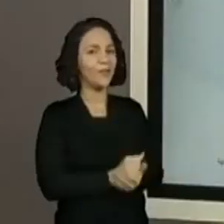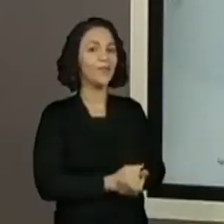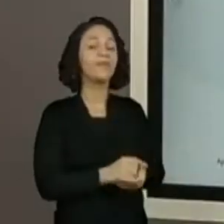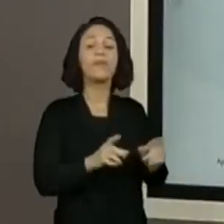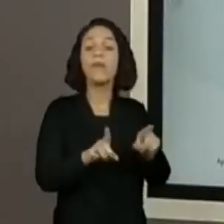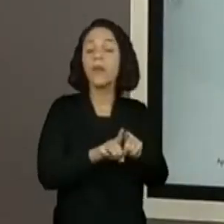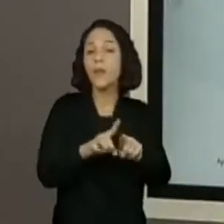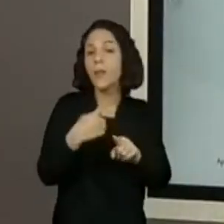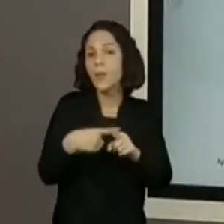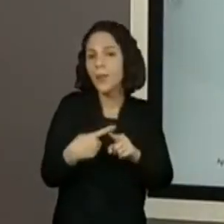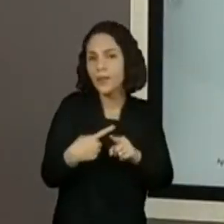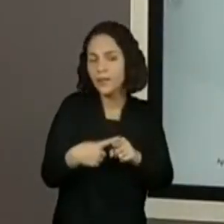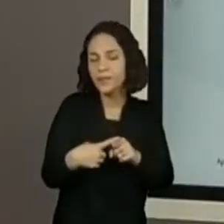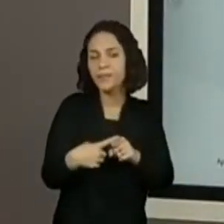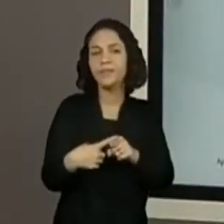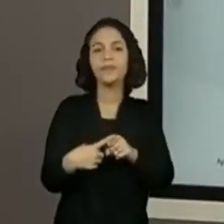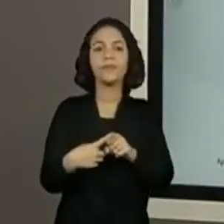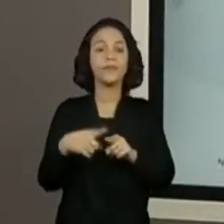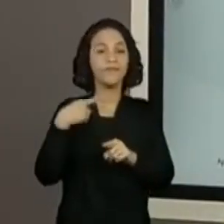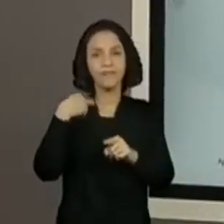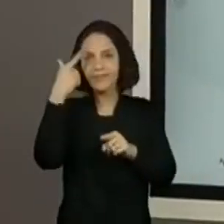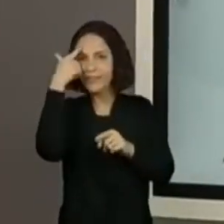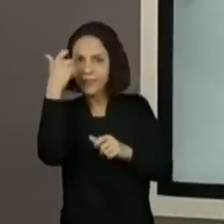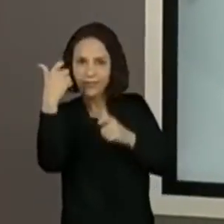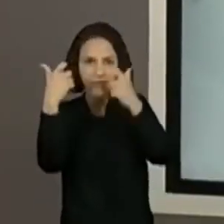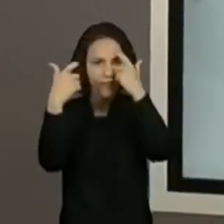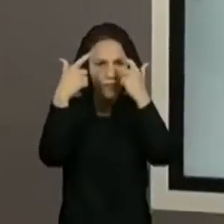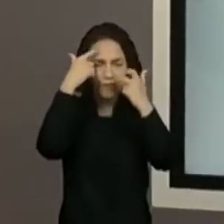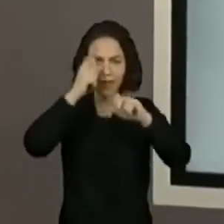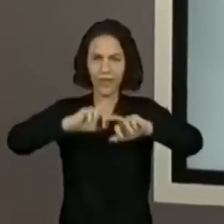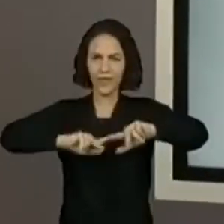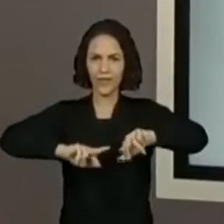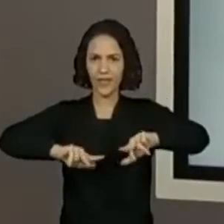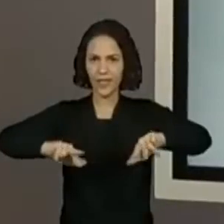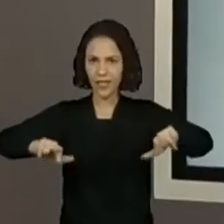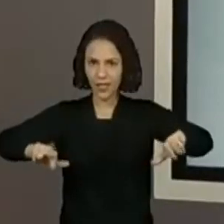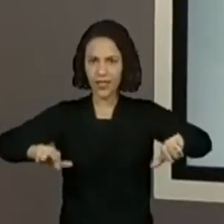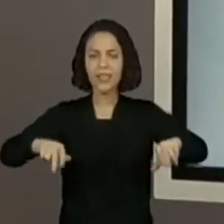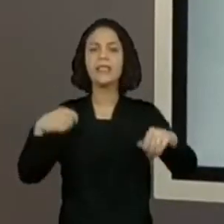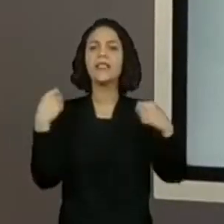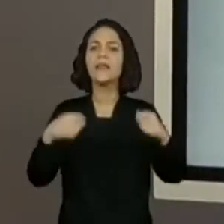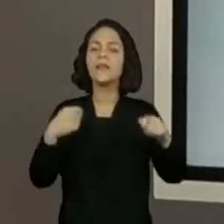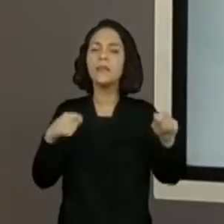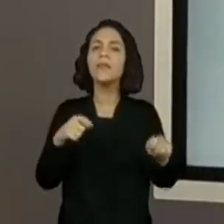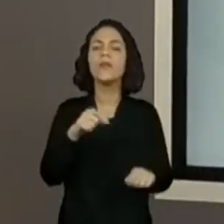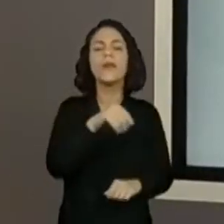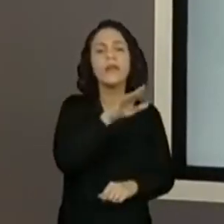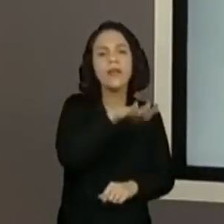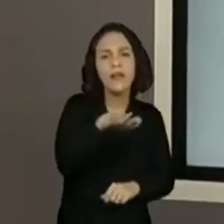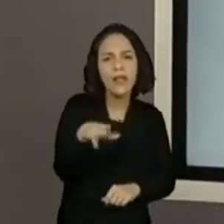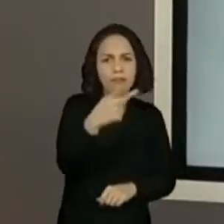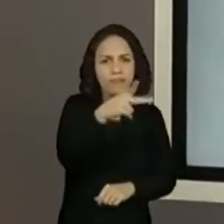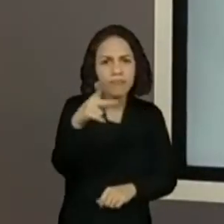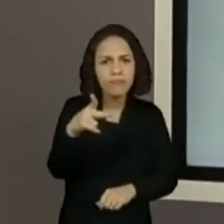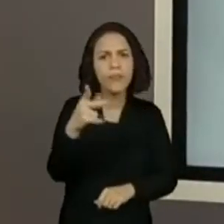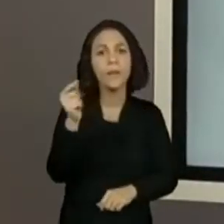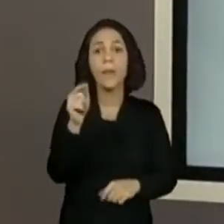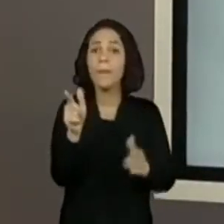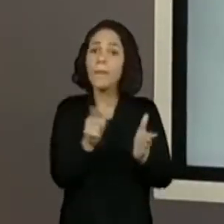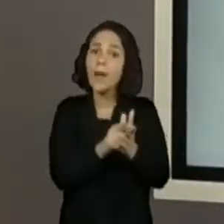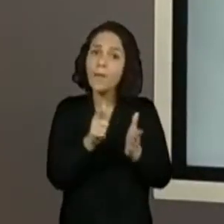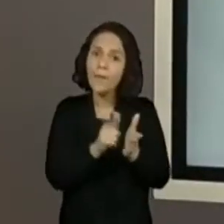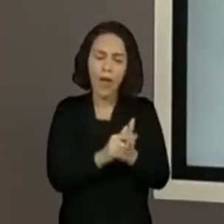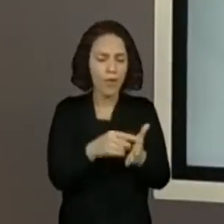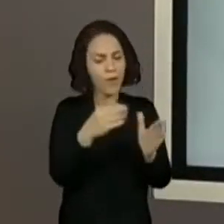porque a gente está com várias ideias, pensando muitas coisas e a gente precisa pegar crianças e por isso direitinho no papel, com